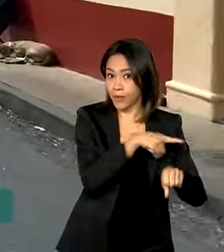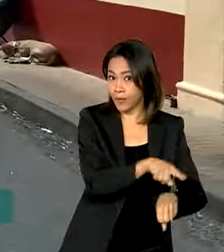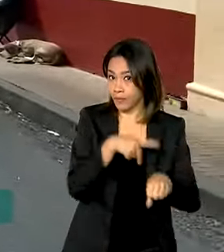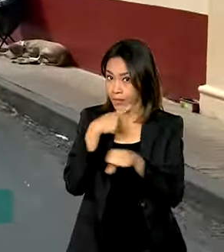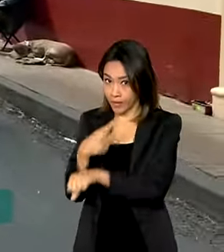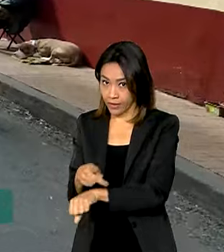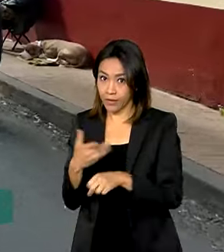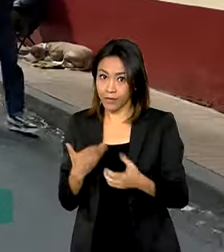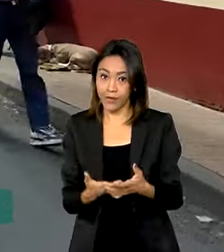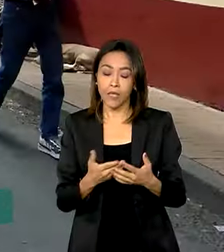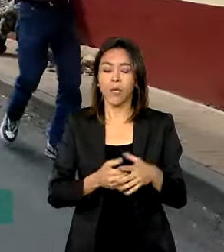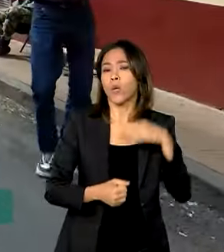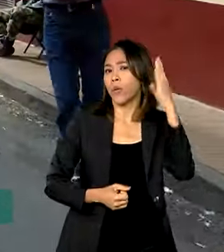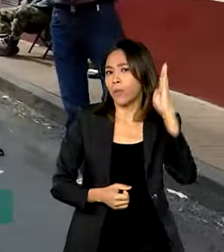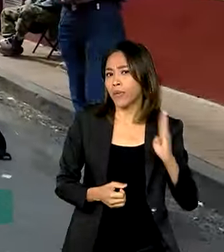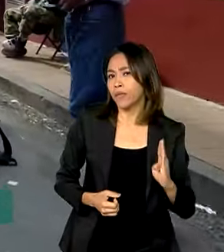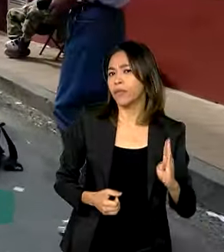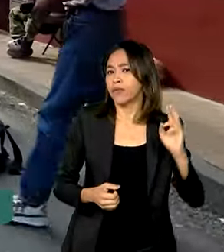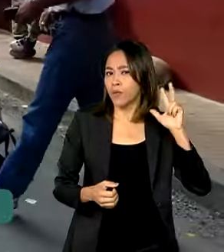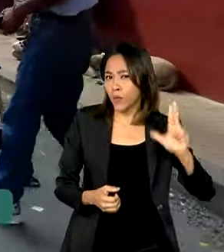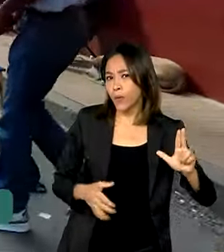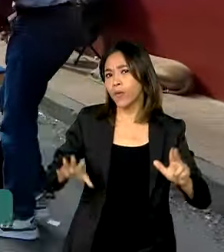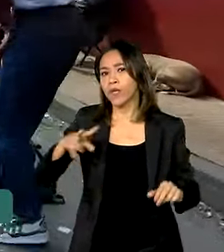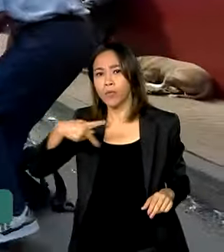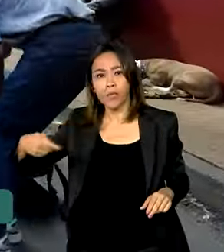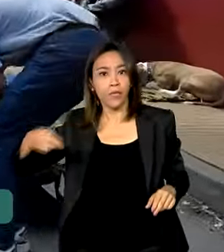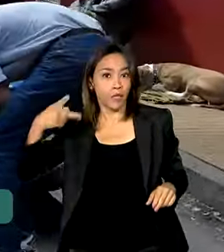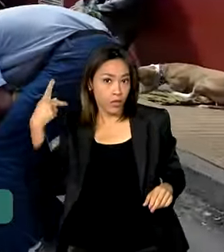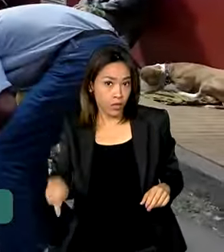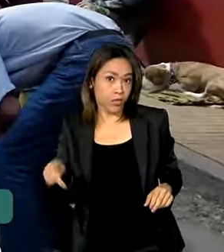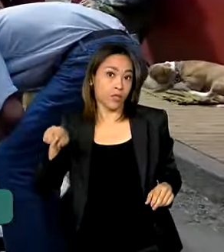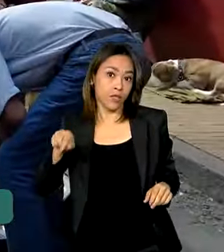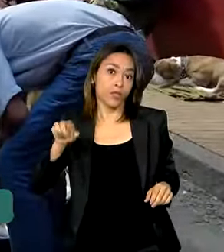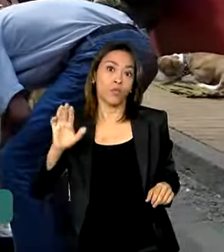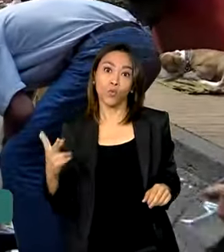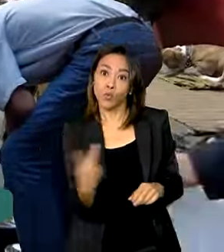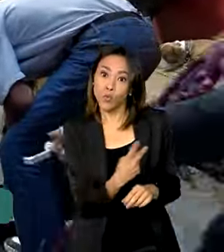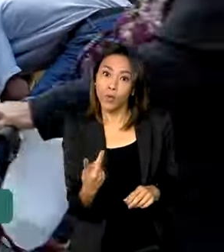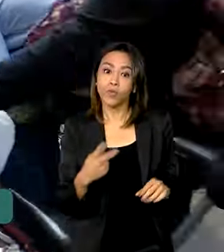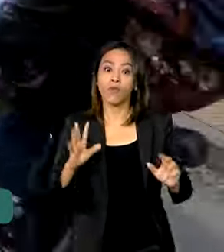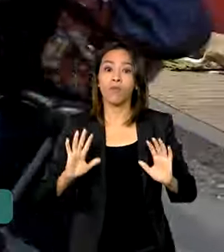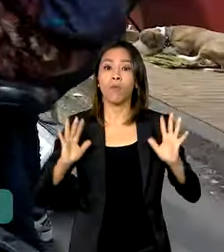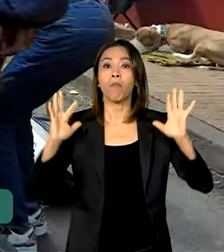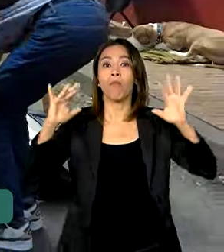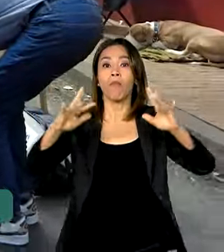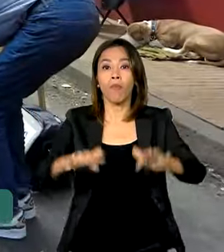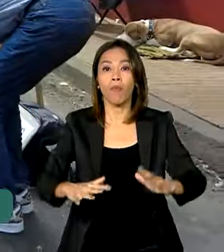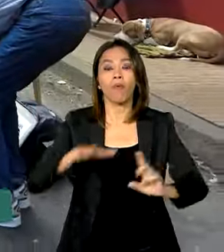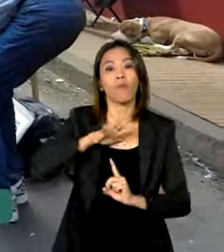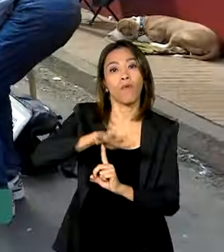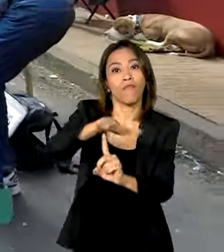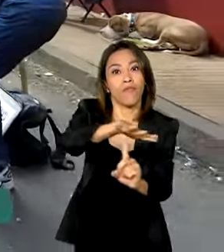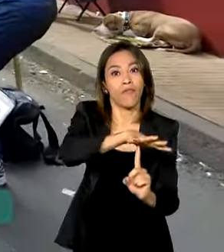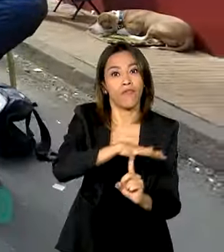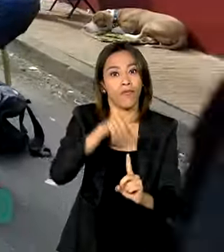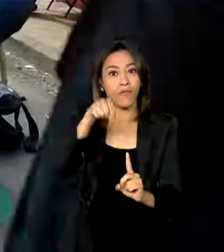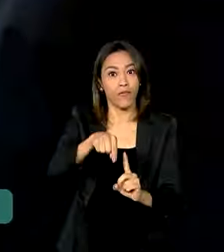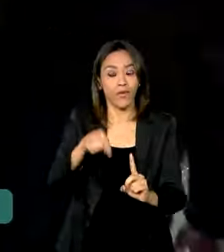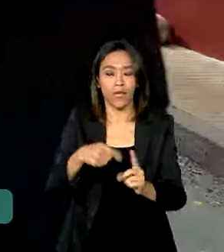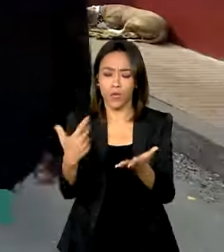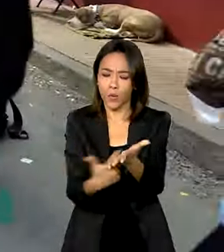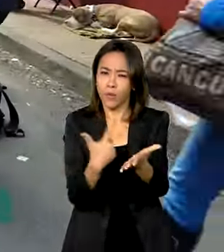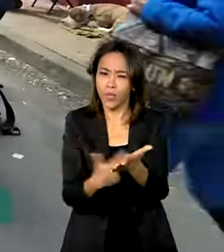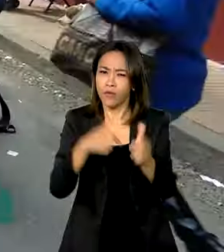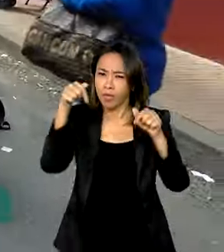o presidente Lula e o presidente Gustavo Petro também vão participar em Bogotá da Feira Internacional do Livro, que este ano vai